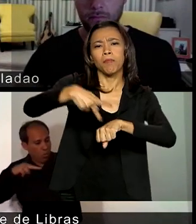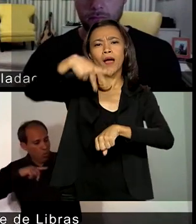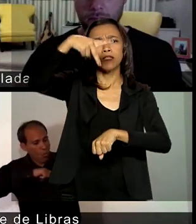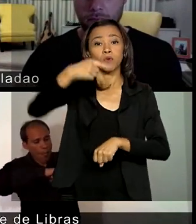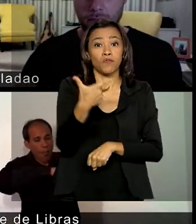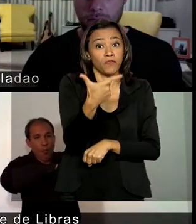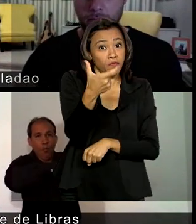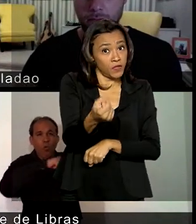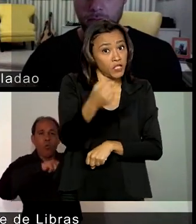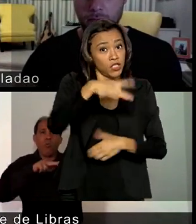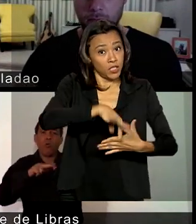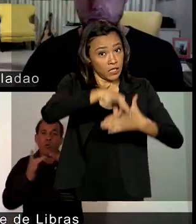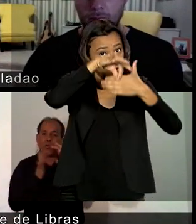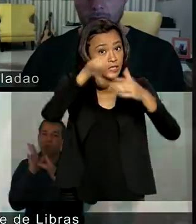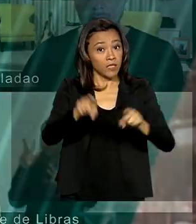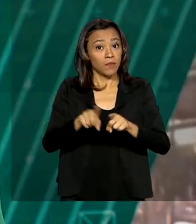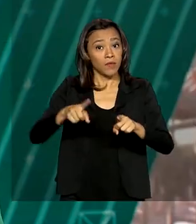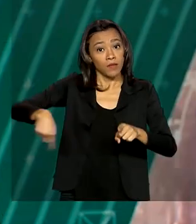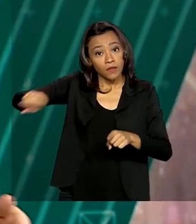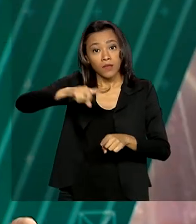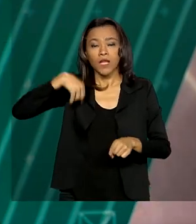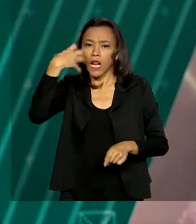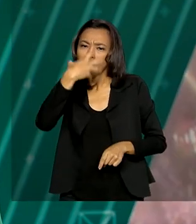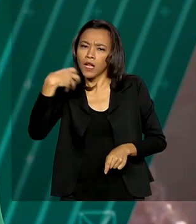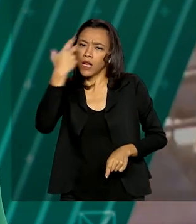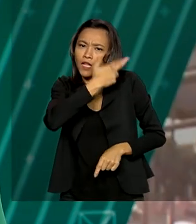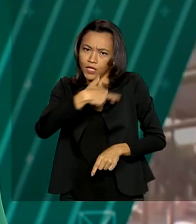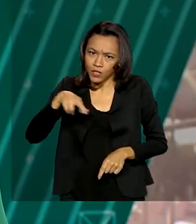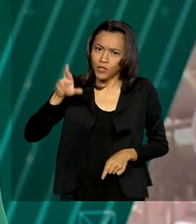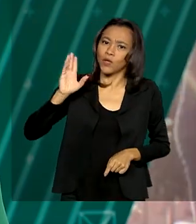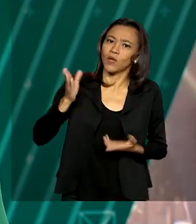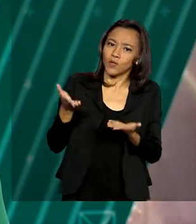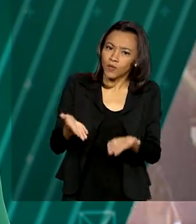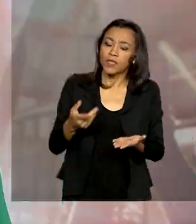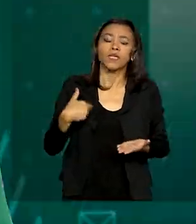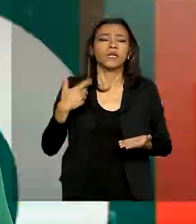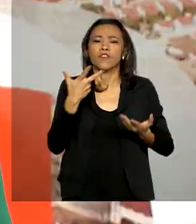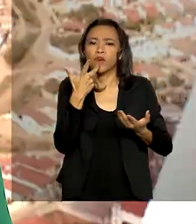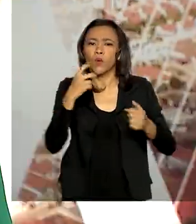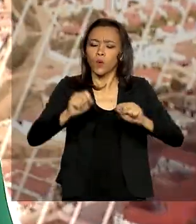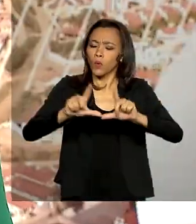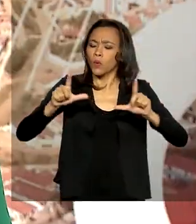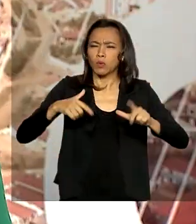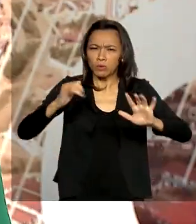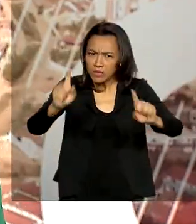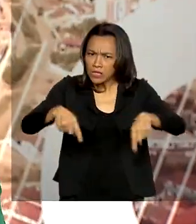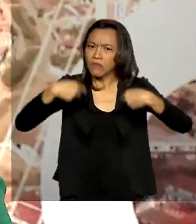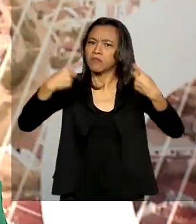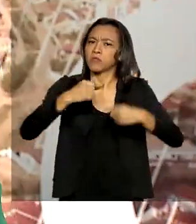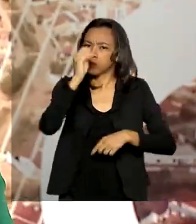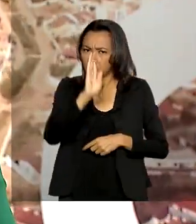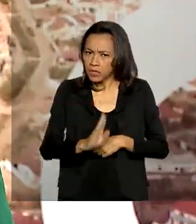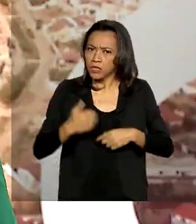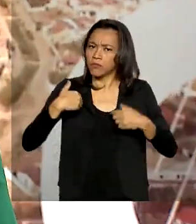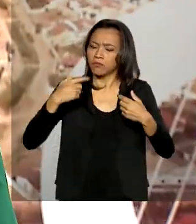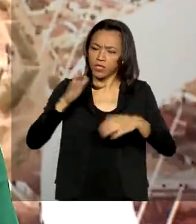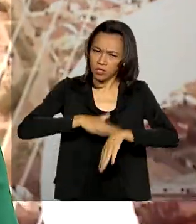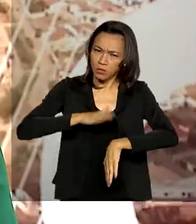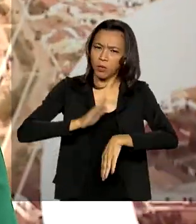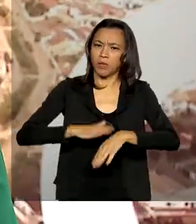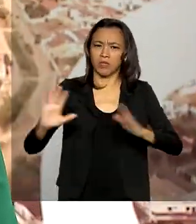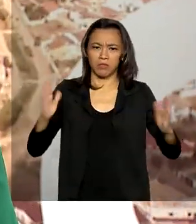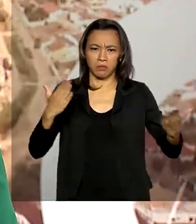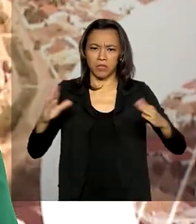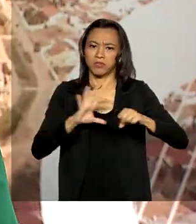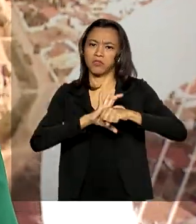líderes e cantores religiosos. No encerramento, o presidente falou sobre os desafios vividos pelo Brasil neste momento de